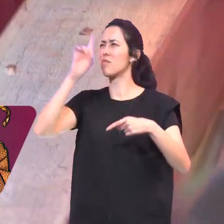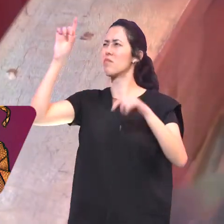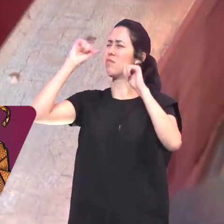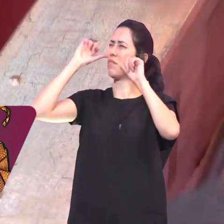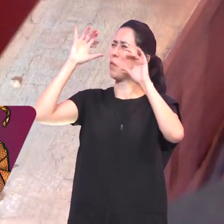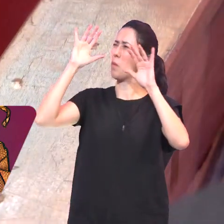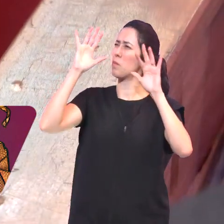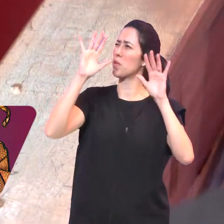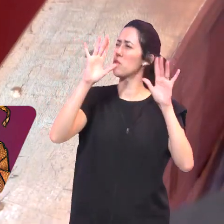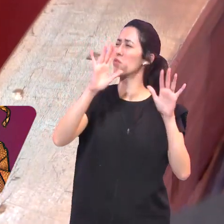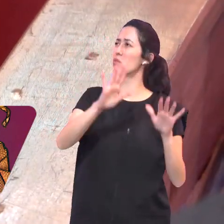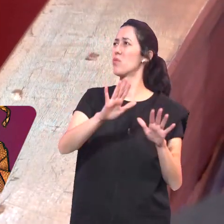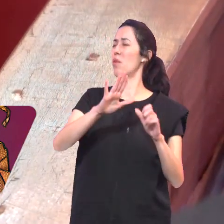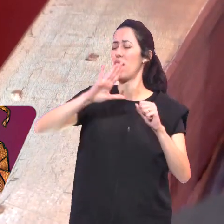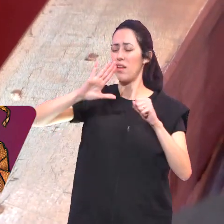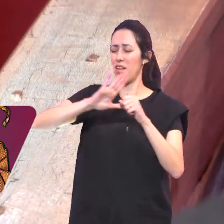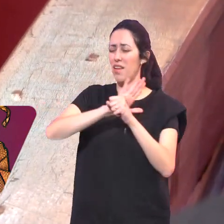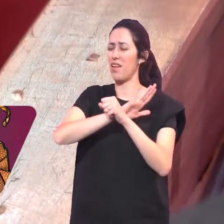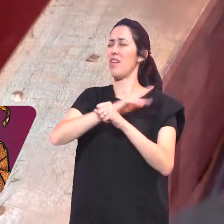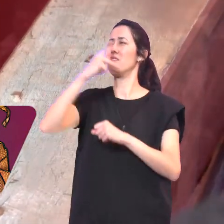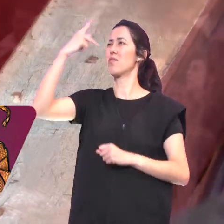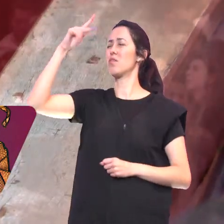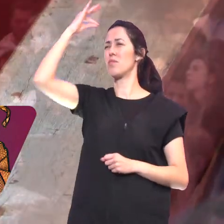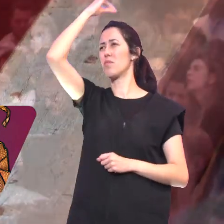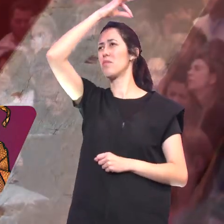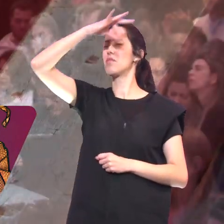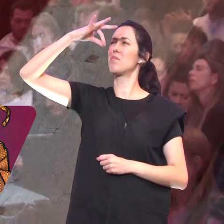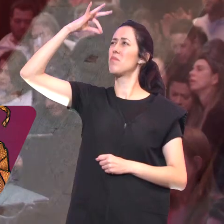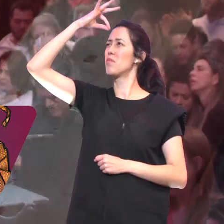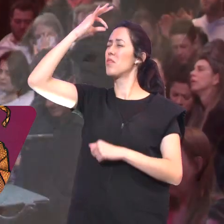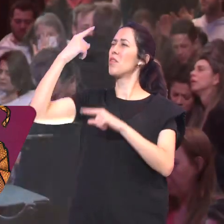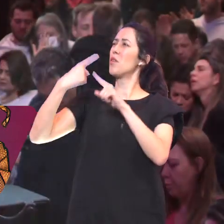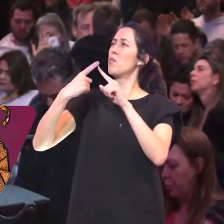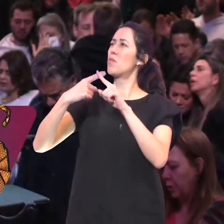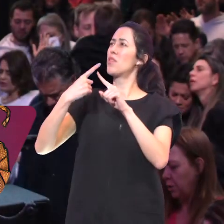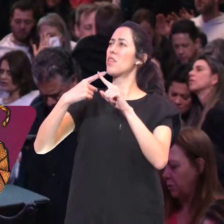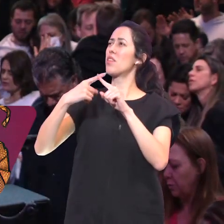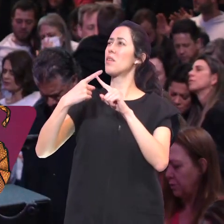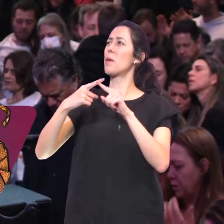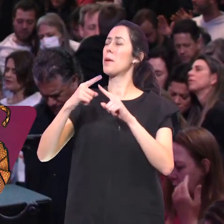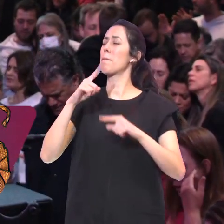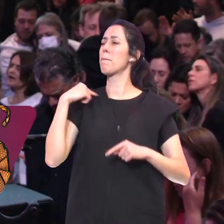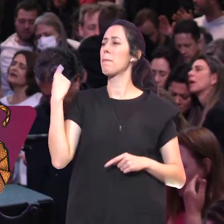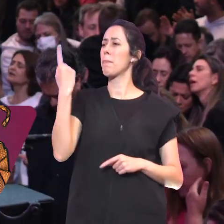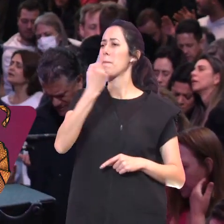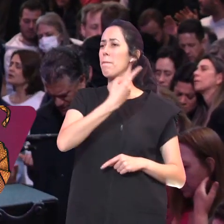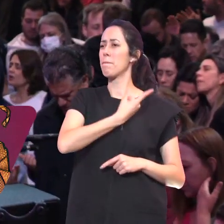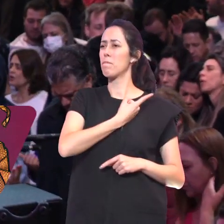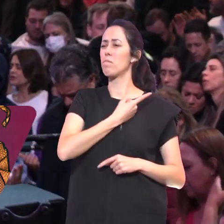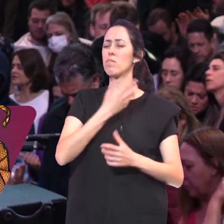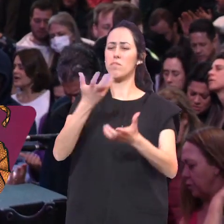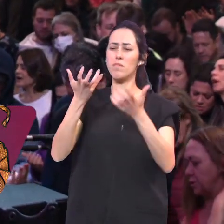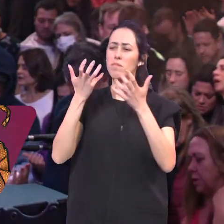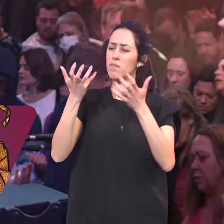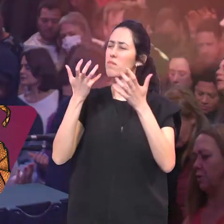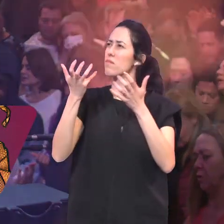Senhor Com Teu Espírito Santo Porque nós vamos avançar Porque nós Conquistar